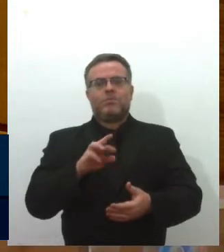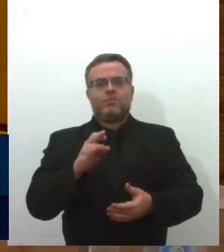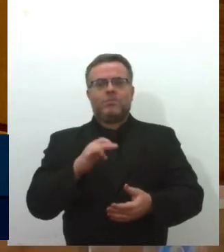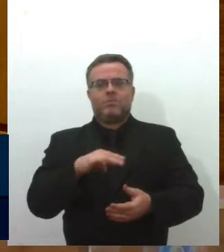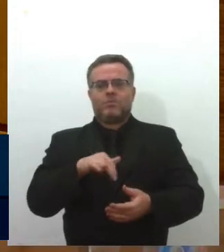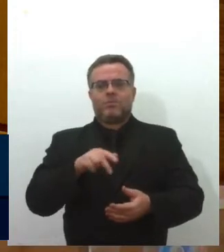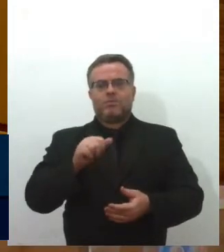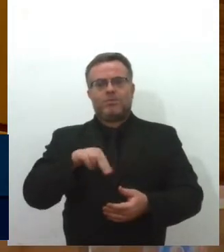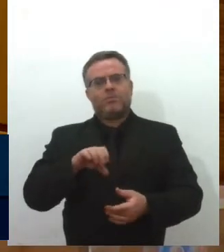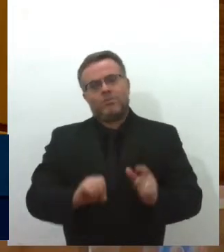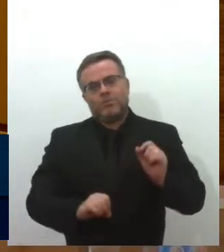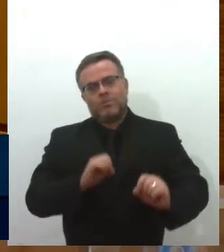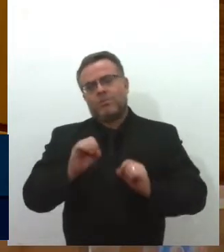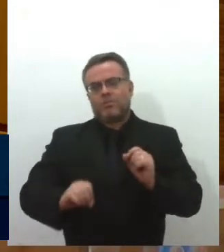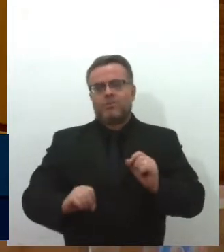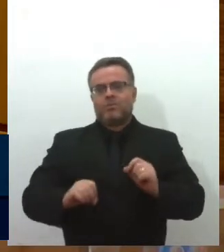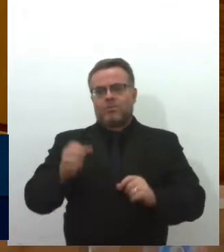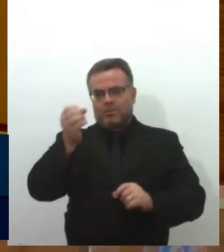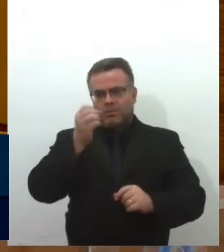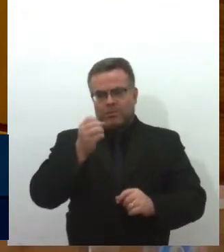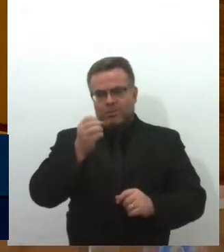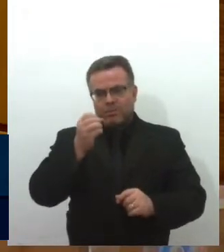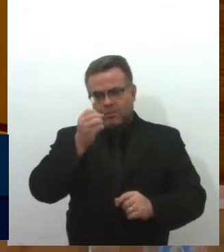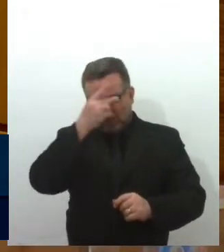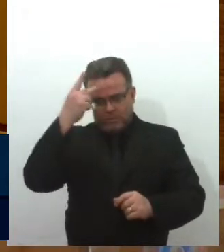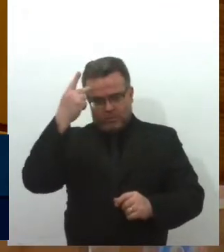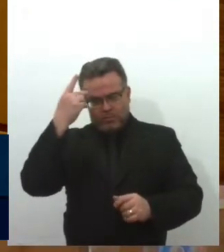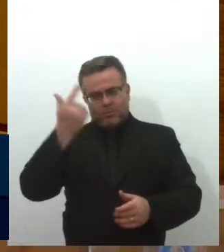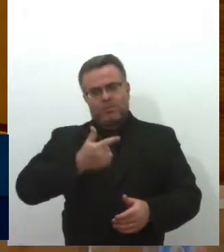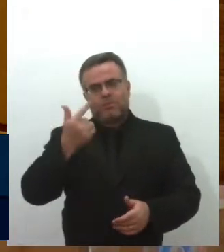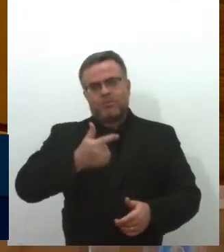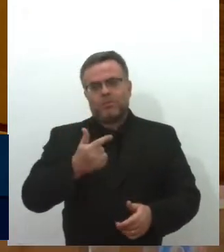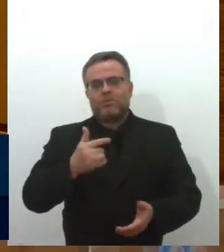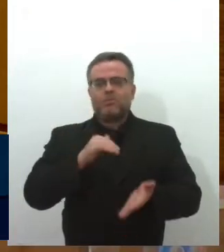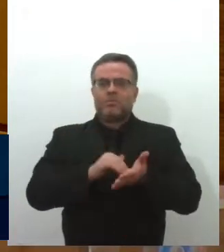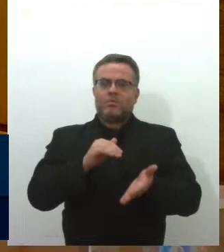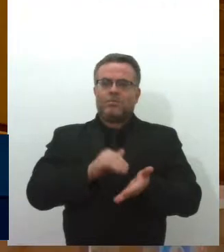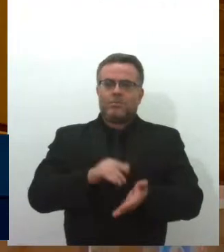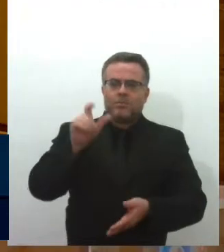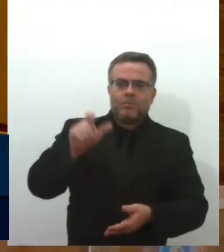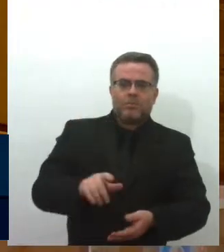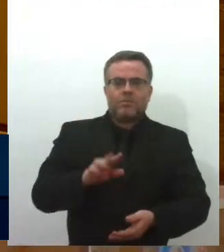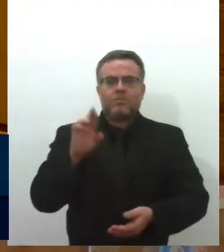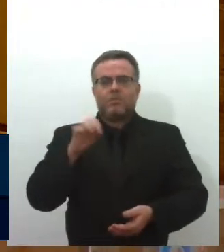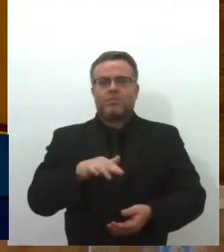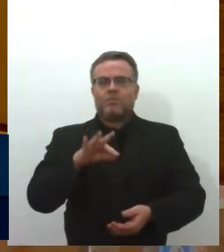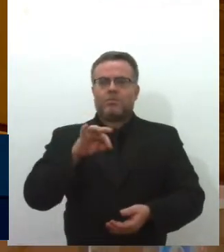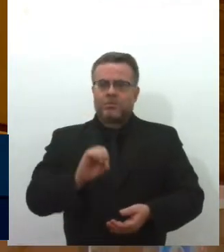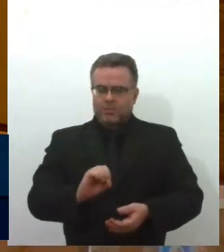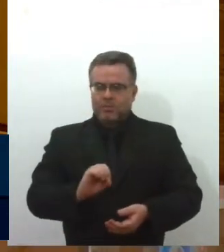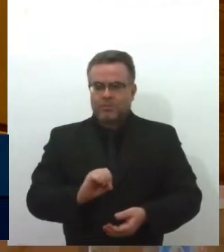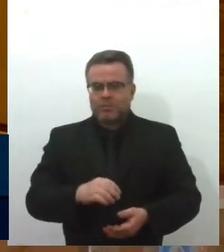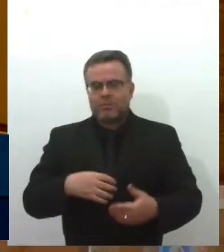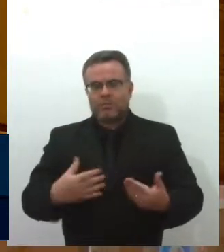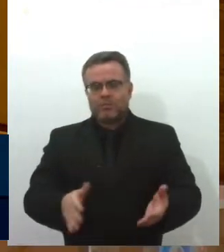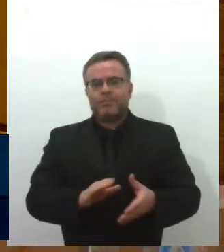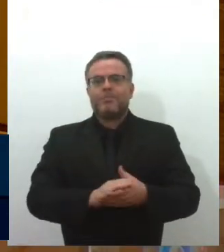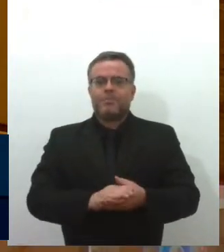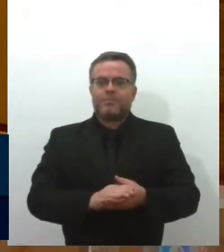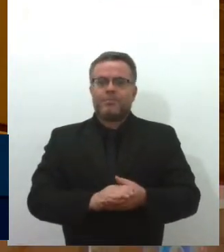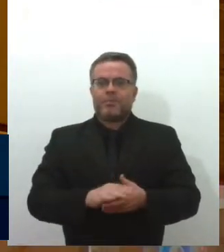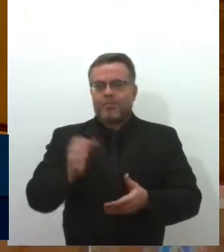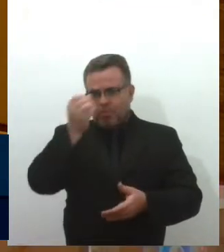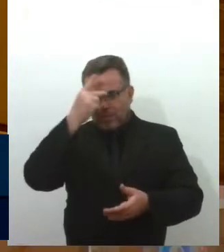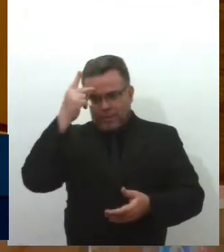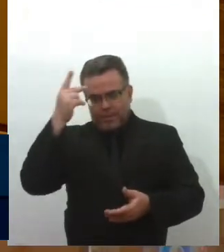seu vice-prefeito, que é o secretário de Saúde, Reinaldo Prata. A Prefeitura de